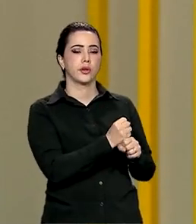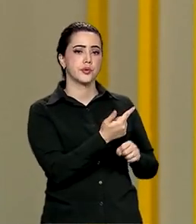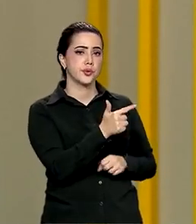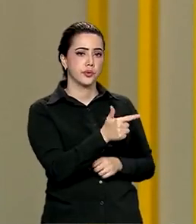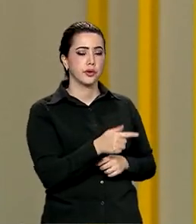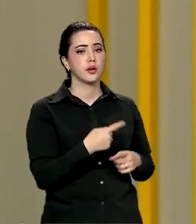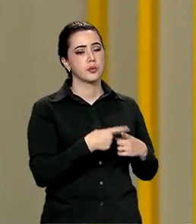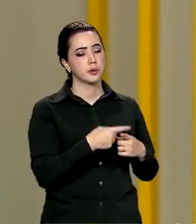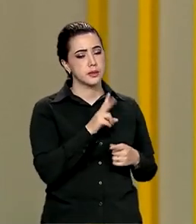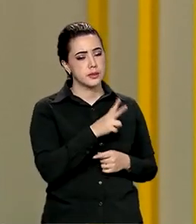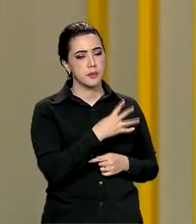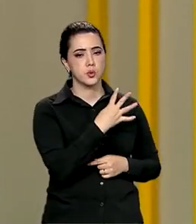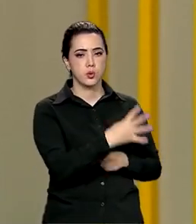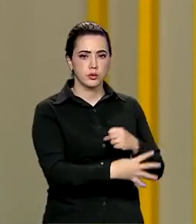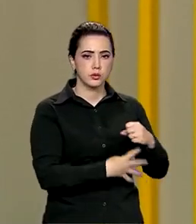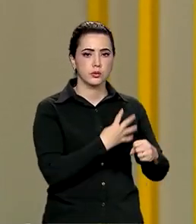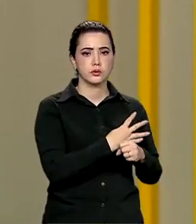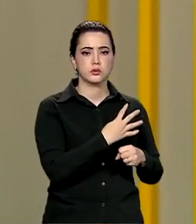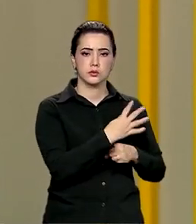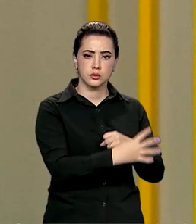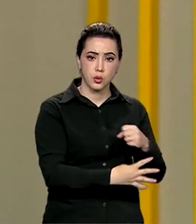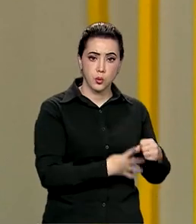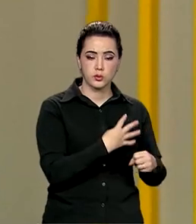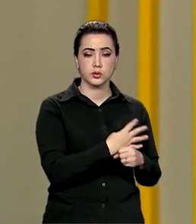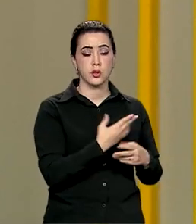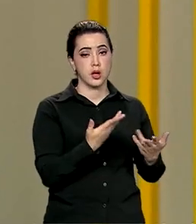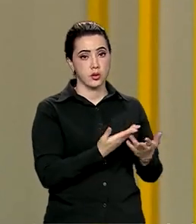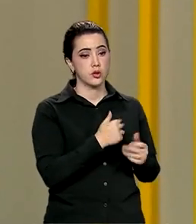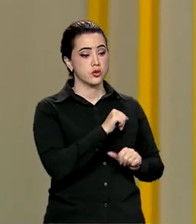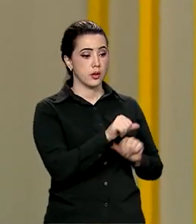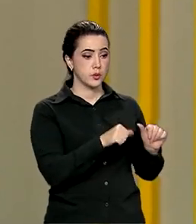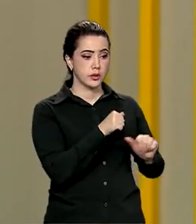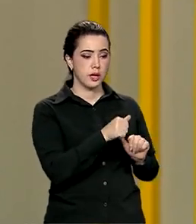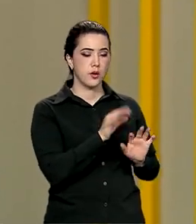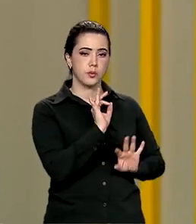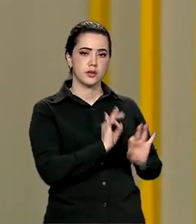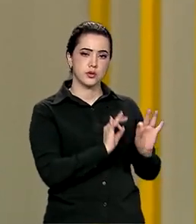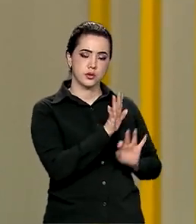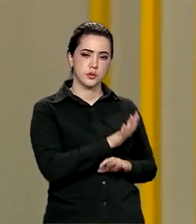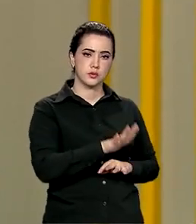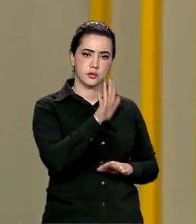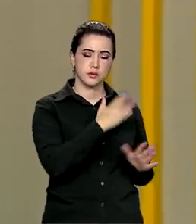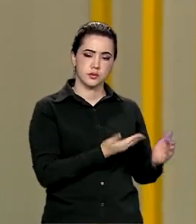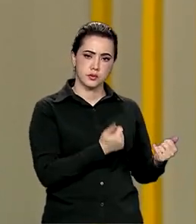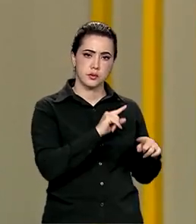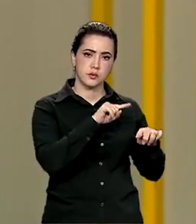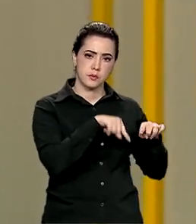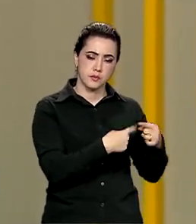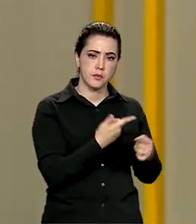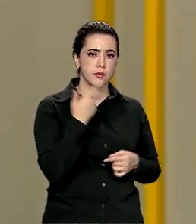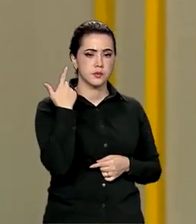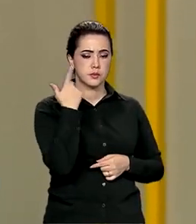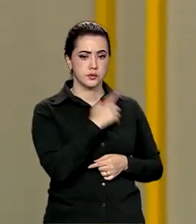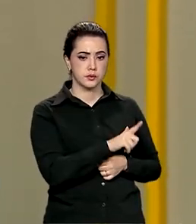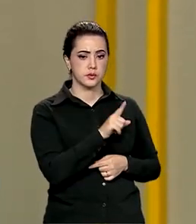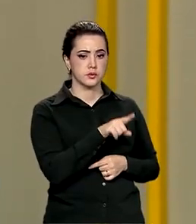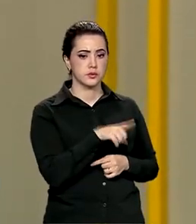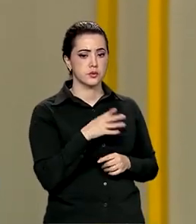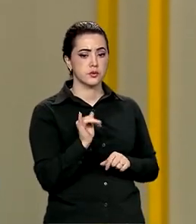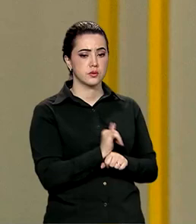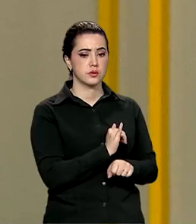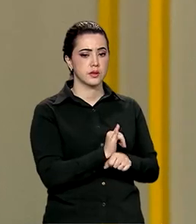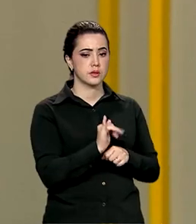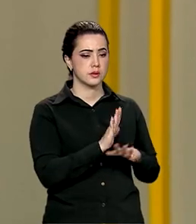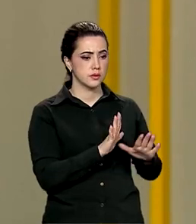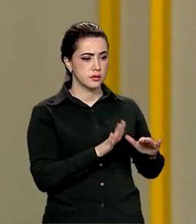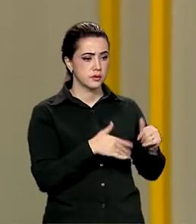em quatro anos. Nós vamos, a partir da conferência, atualizar o Plano Nacional de Juventude e conseguir colocar na estratégia do